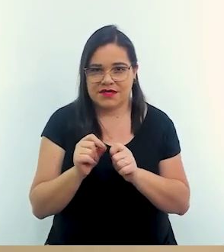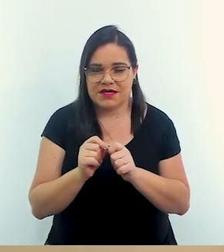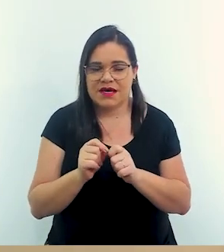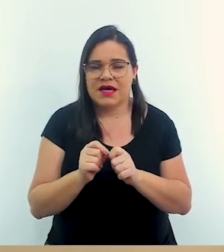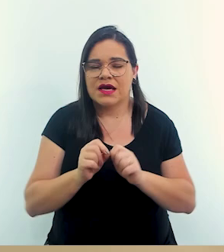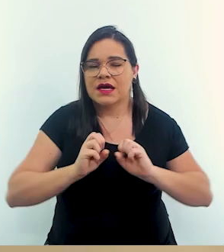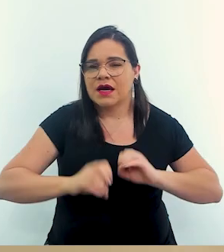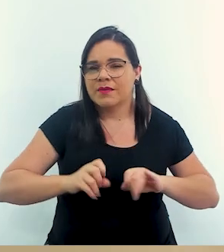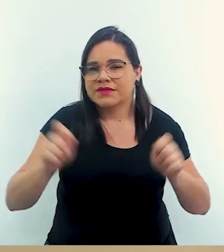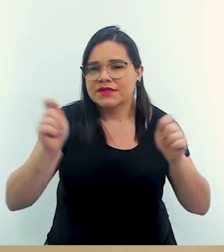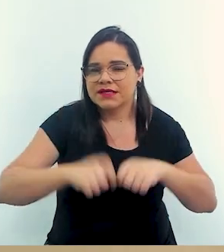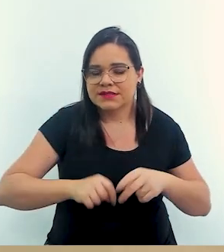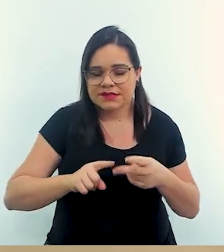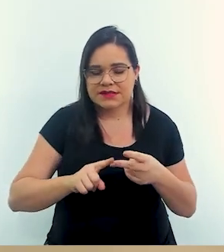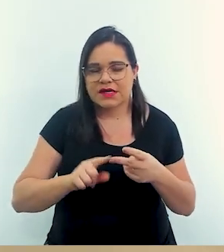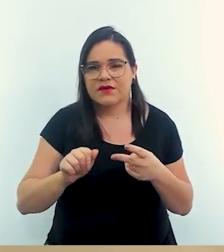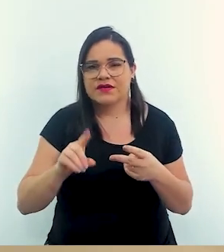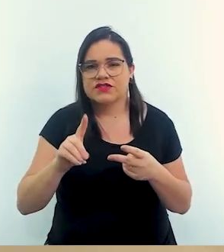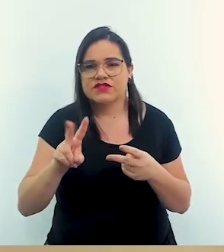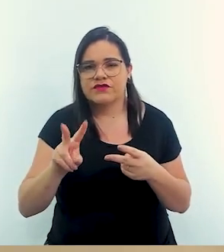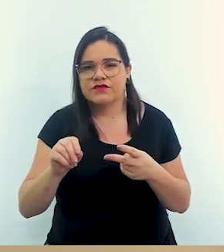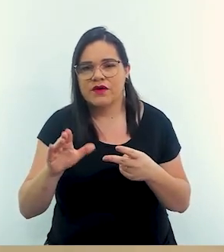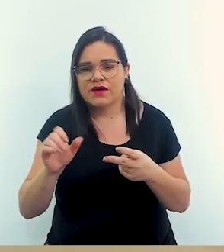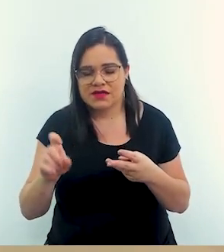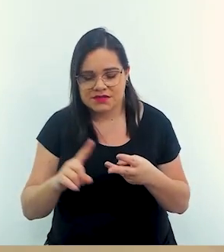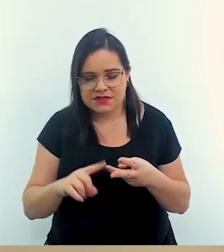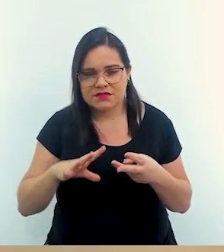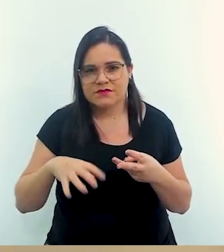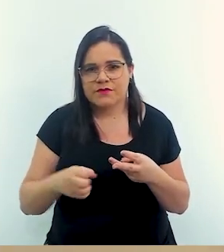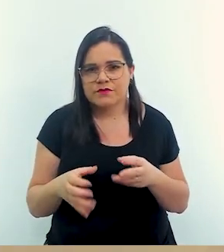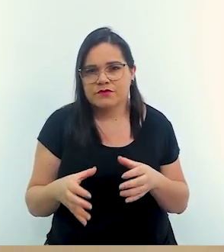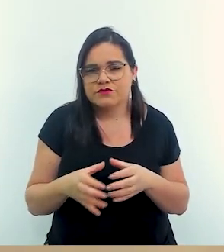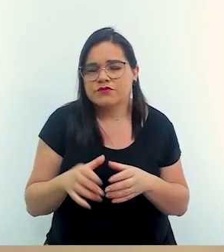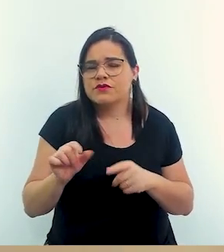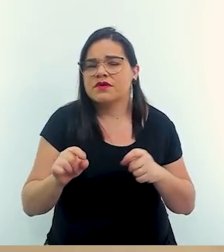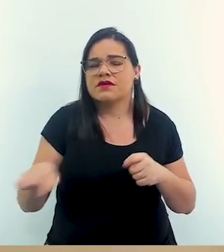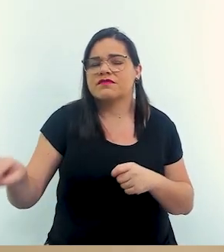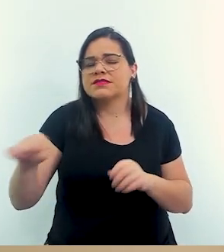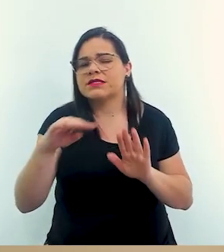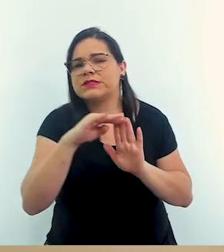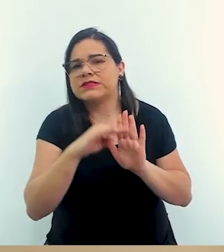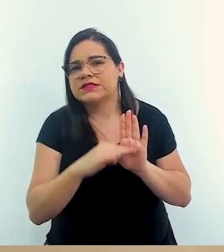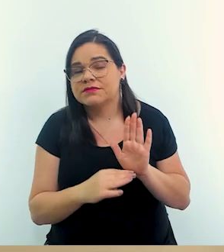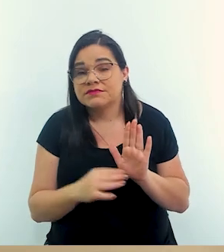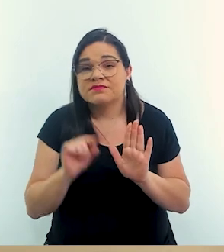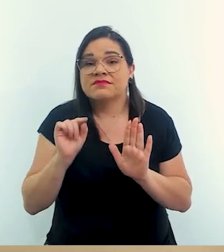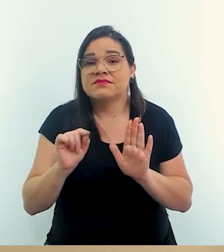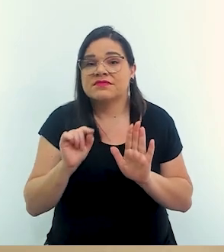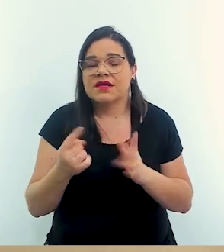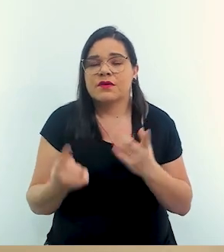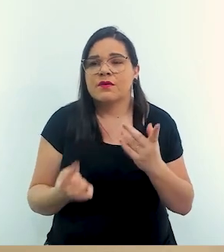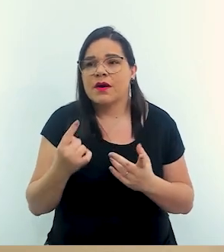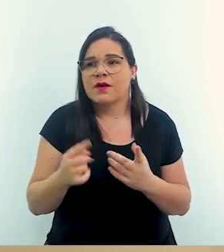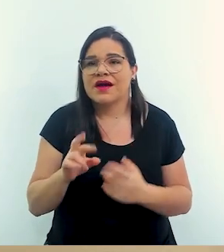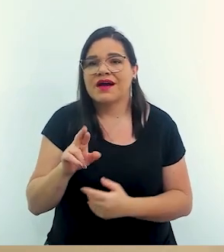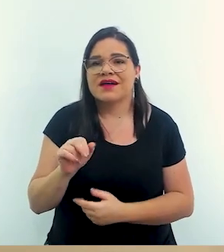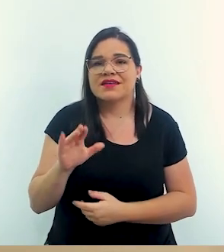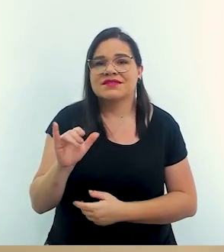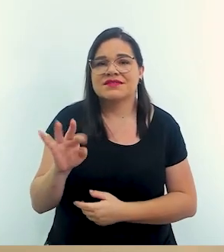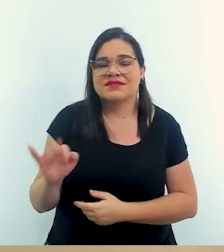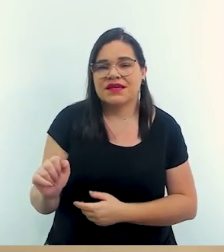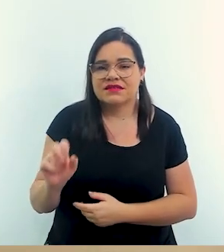capacitação da população advoca-se articulação de esforços conjuntos o que você listaria qual é a